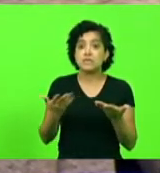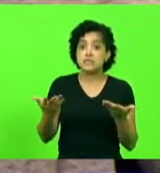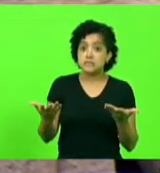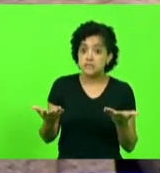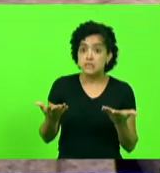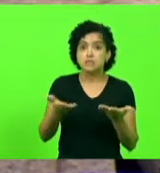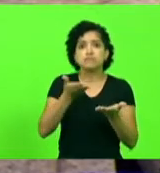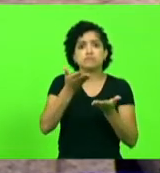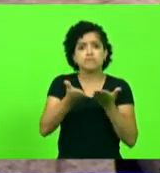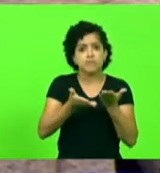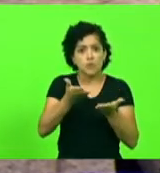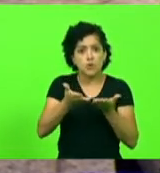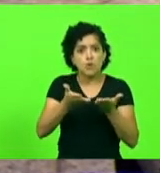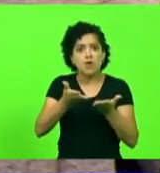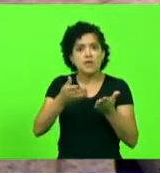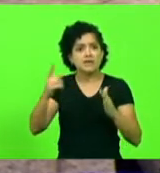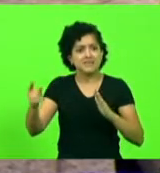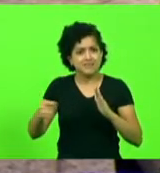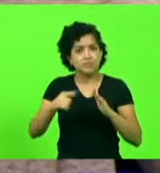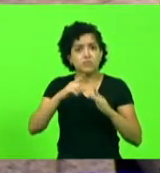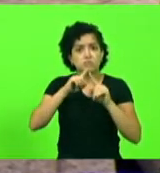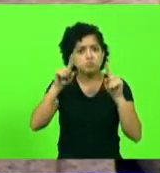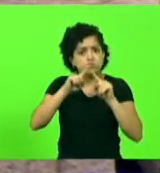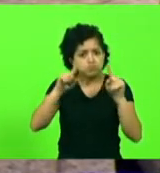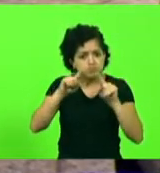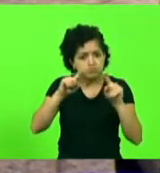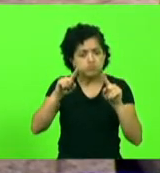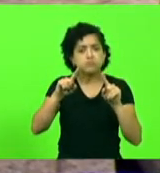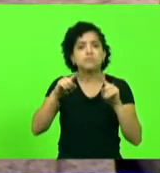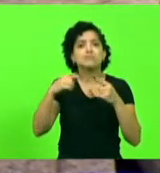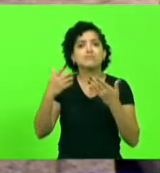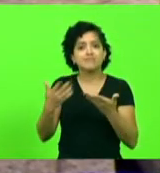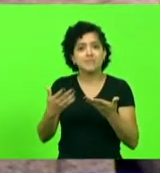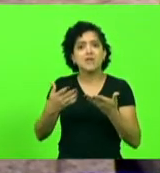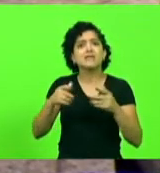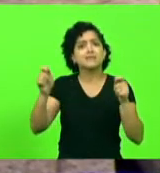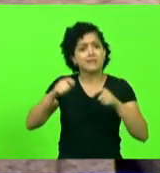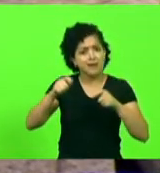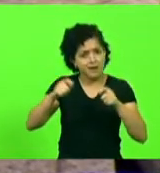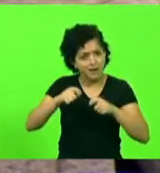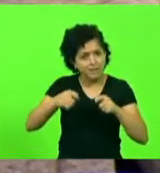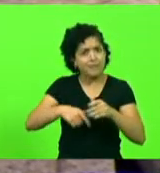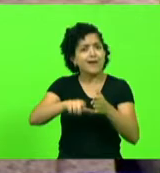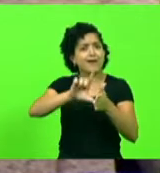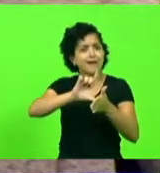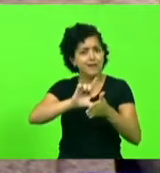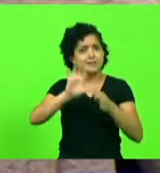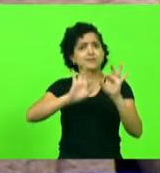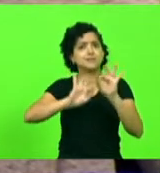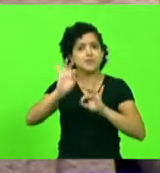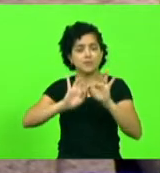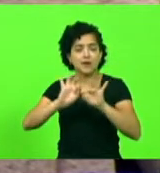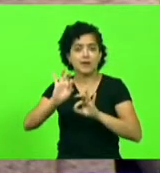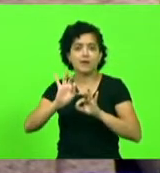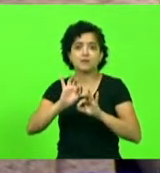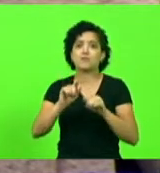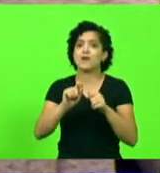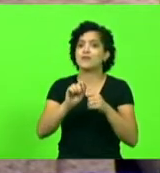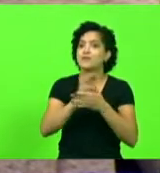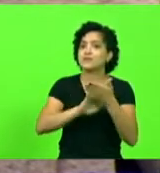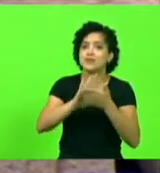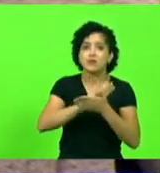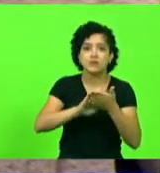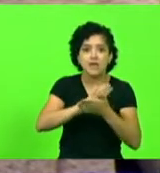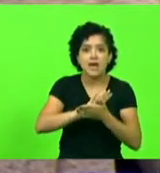atender depois que eu reclamei, era possível ter atendido antes. E não o fizeram. Permitiram que um catarinense